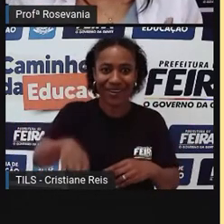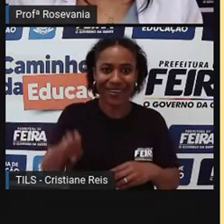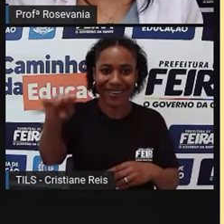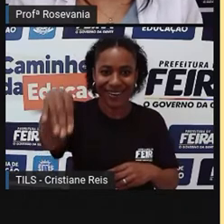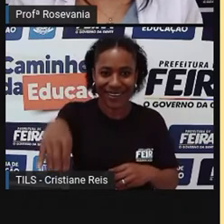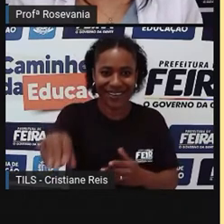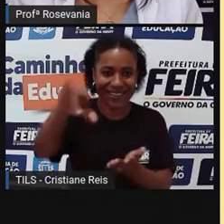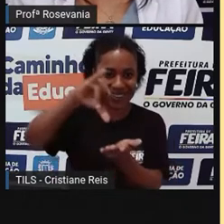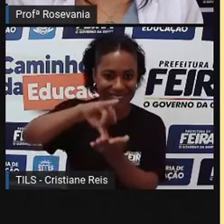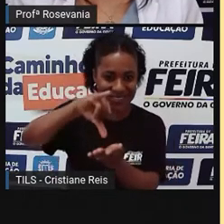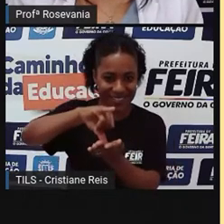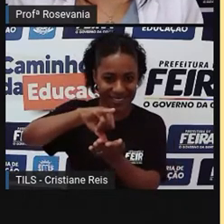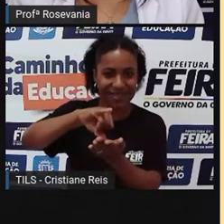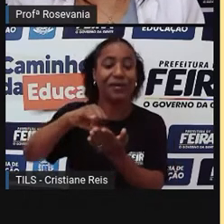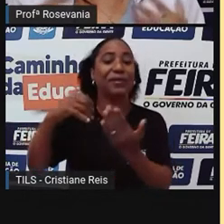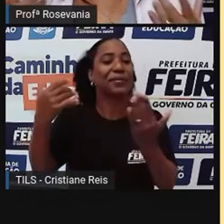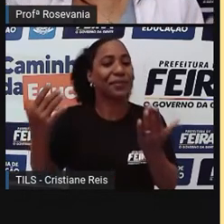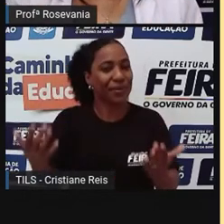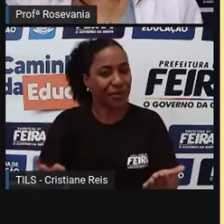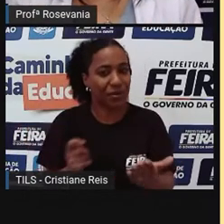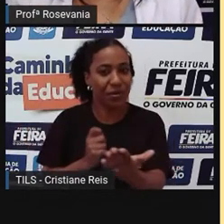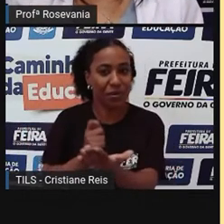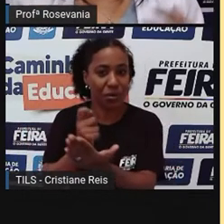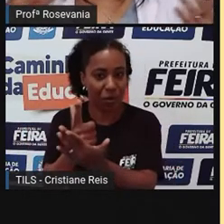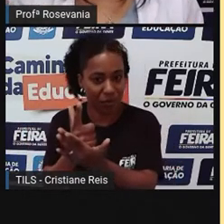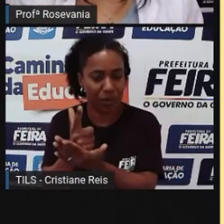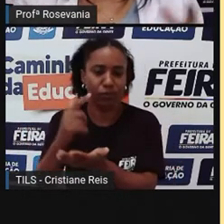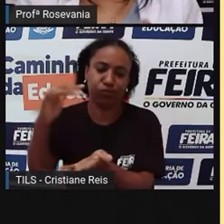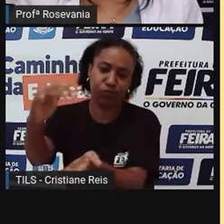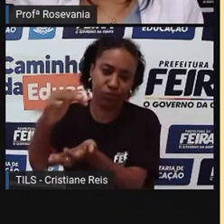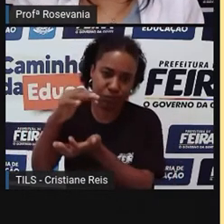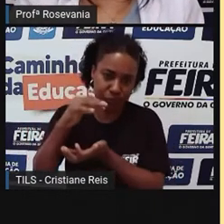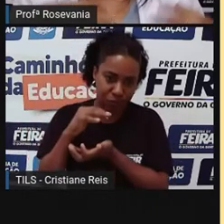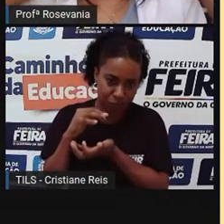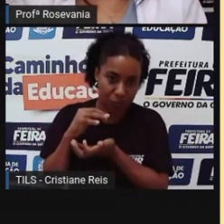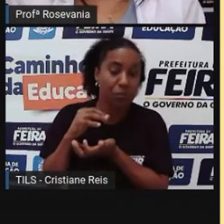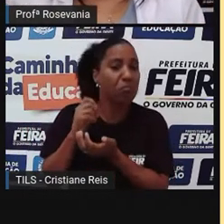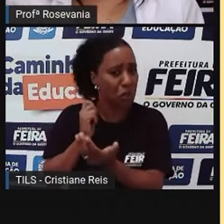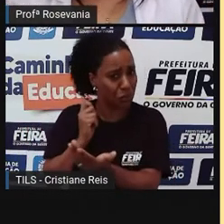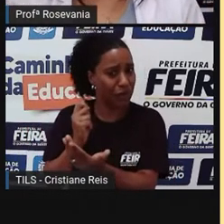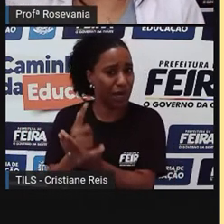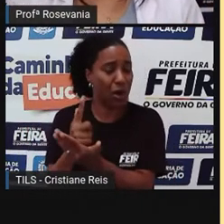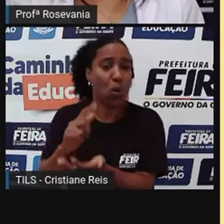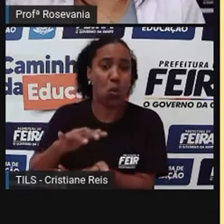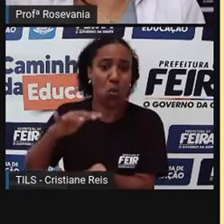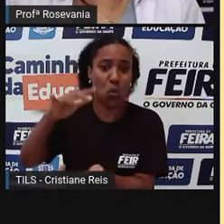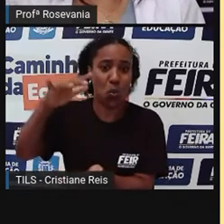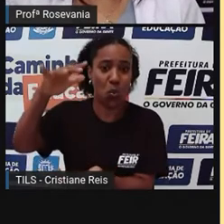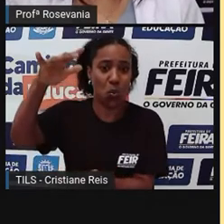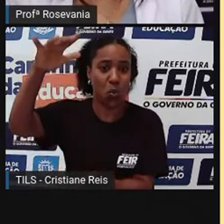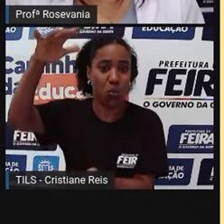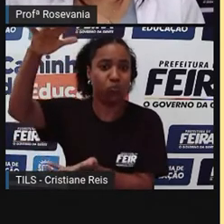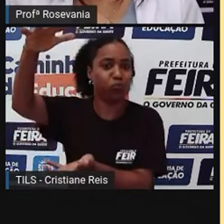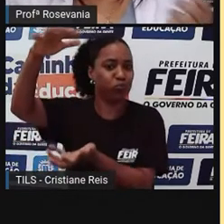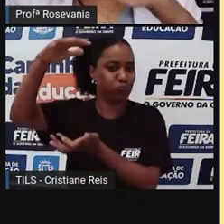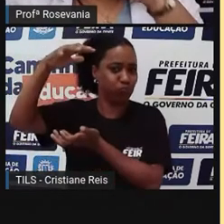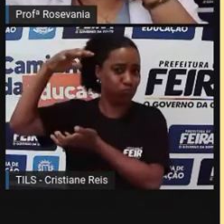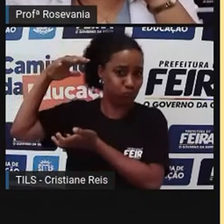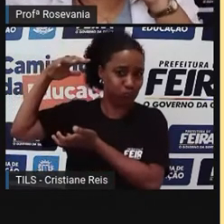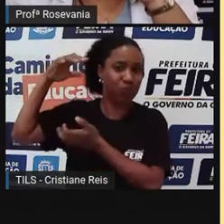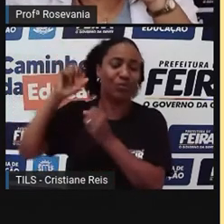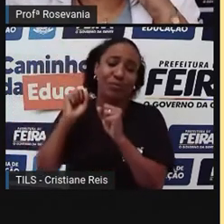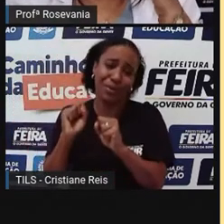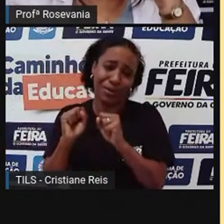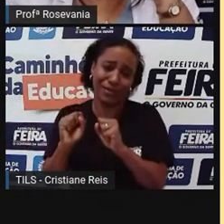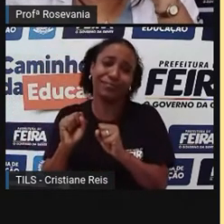varejo, né, como você compra também na tacada. Ou seja, compra pequenas quantidades e quantidades maiores, a depender da